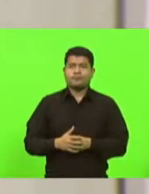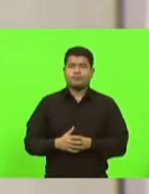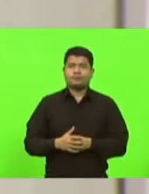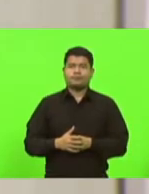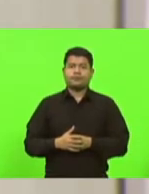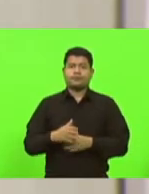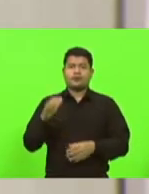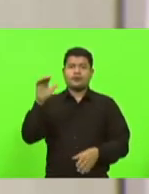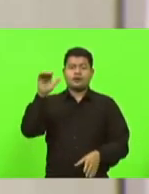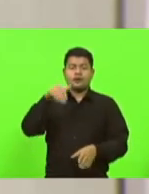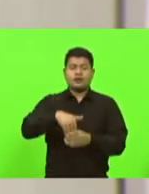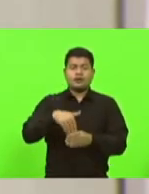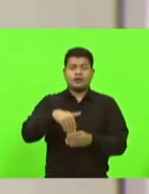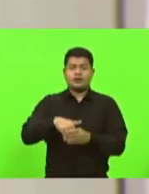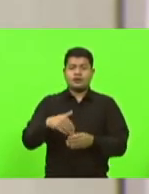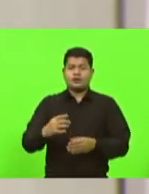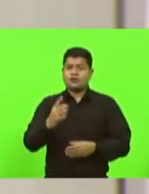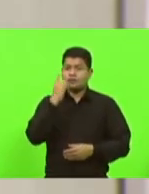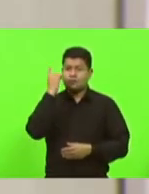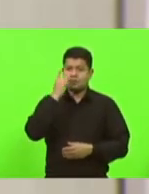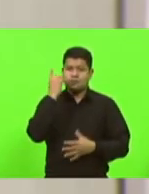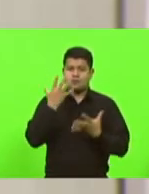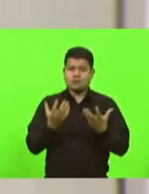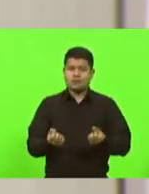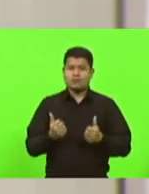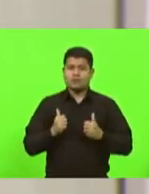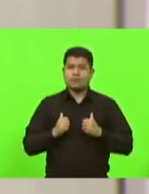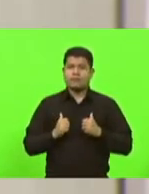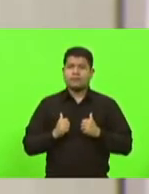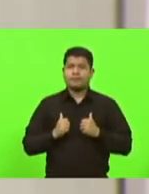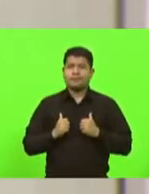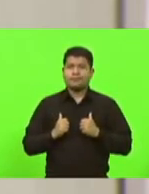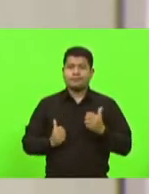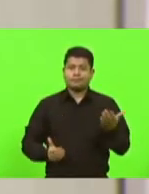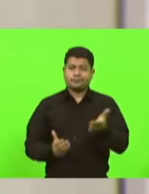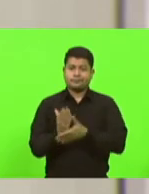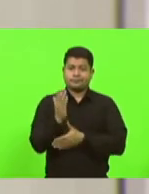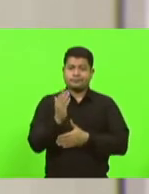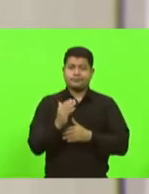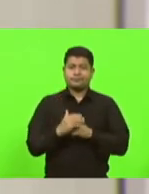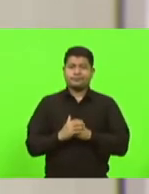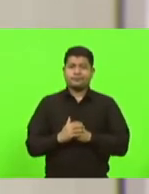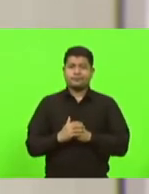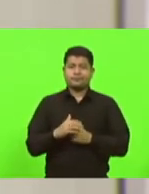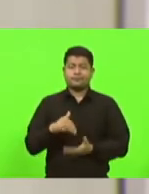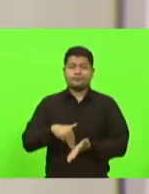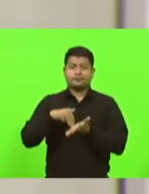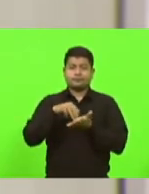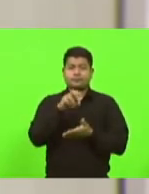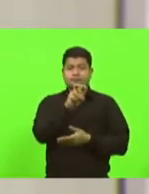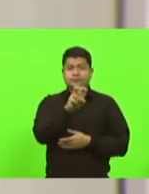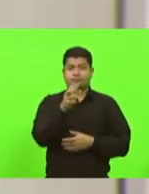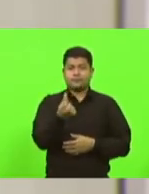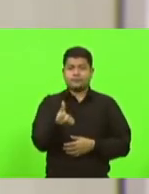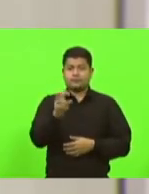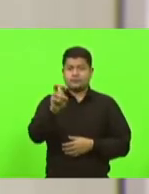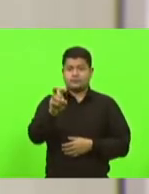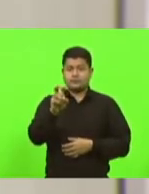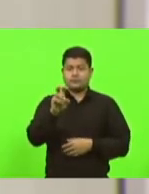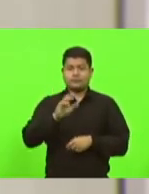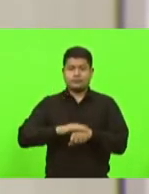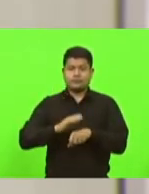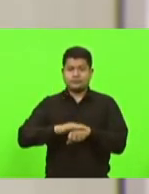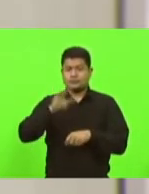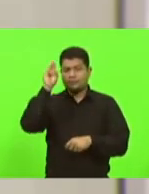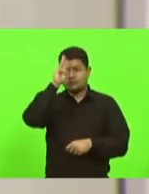Não havendo quem queira discutir, em votação. Aprovado. Moção 565, deputado Volney